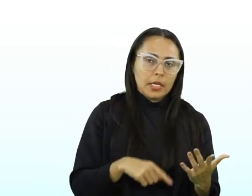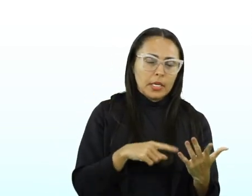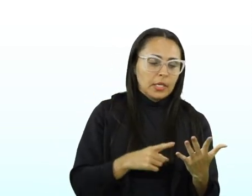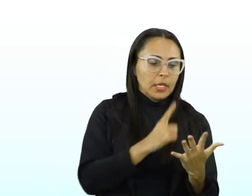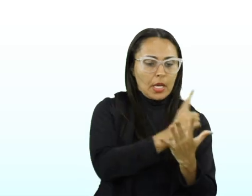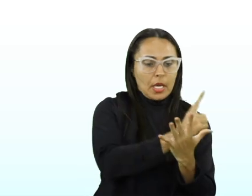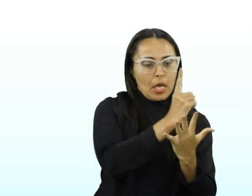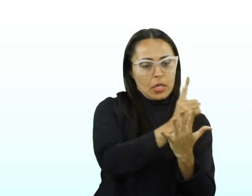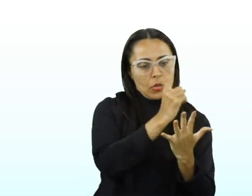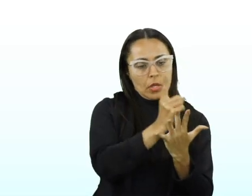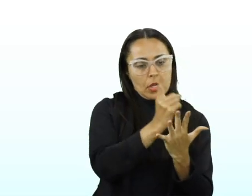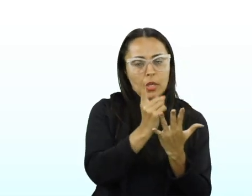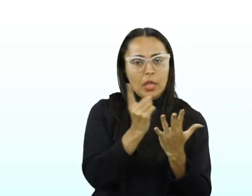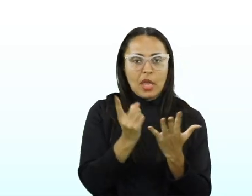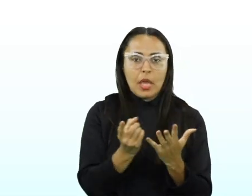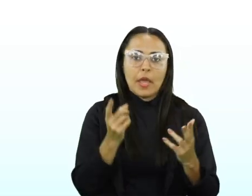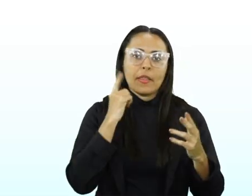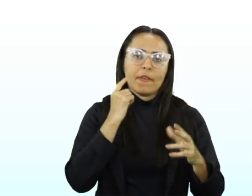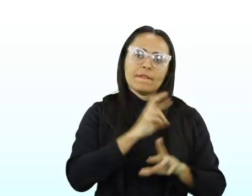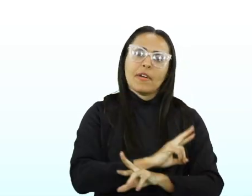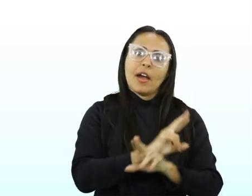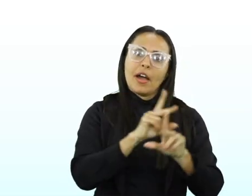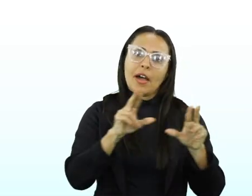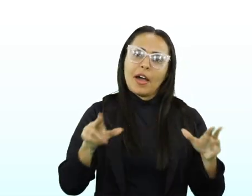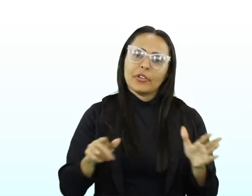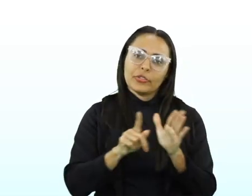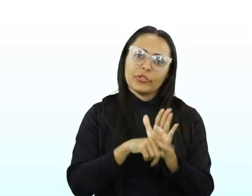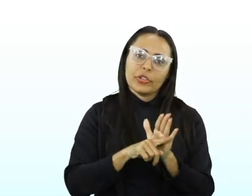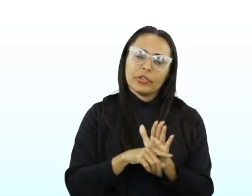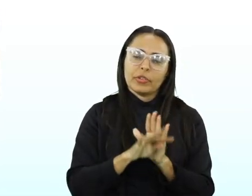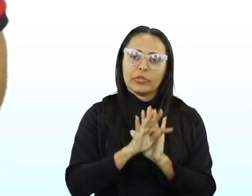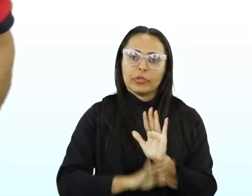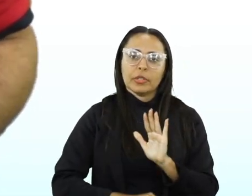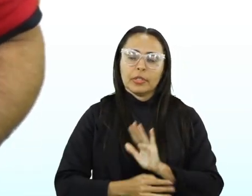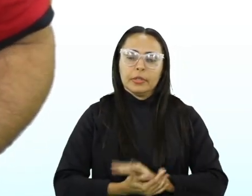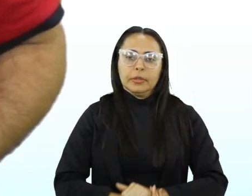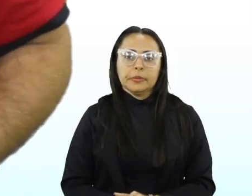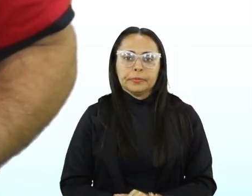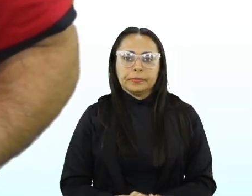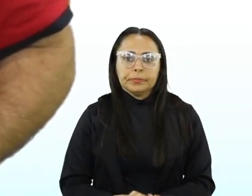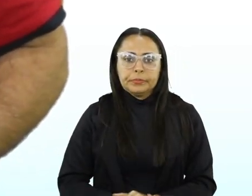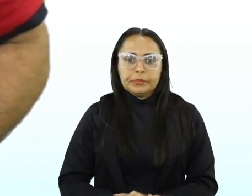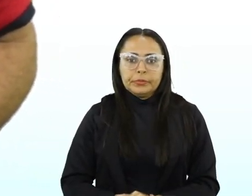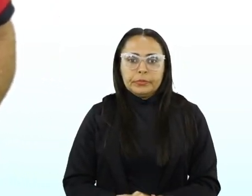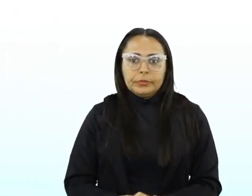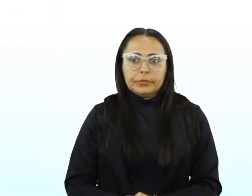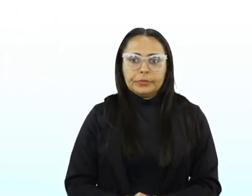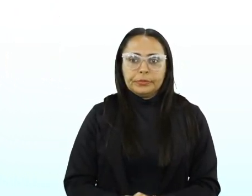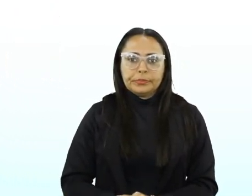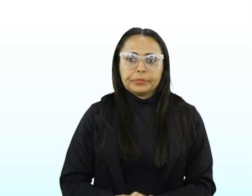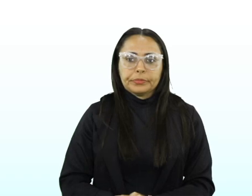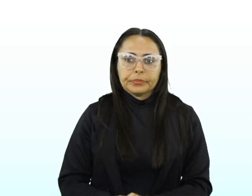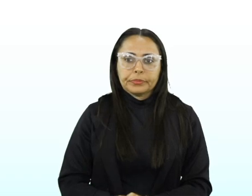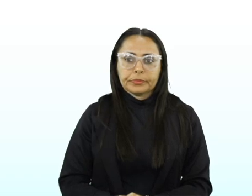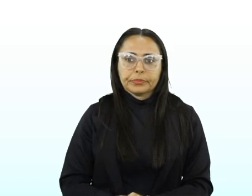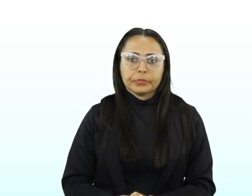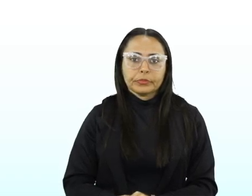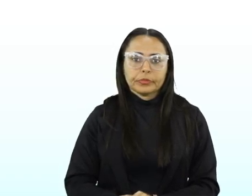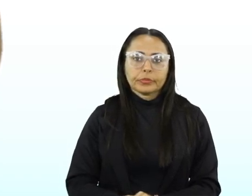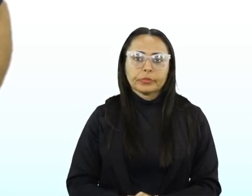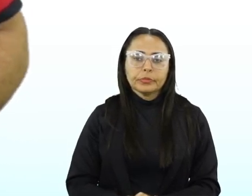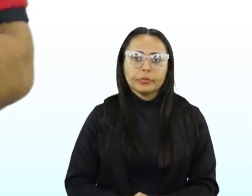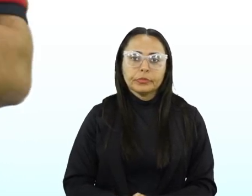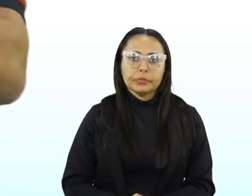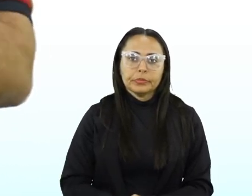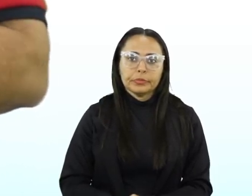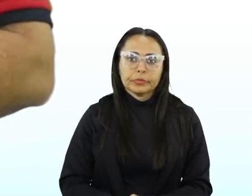apresentar diversos gêneros. São vários gêneros textuais. Vou passar lá, dá uma olhada. Passa aí, Leandro, por gentileza. Vou passar aqui, ó. Vou